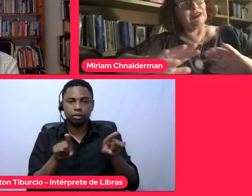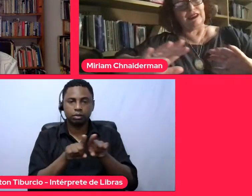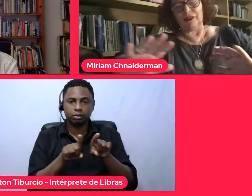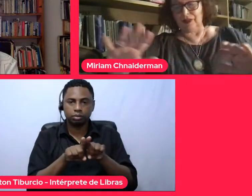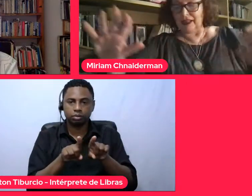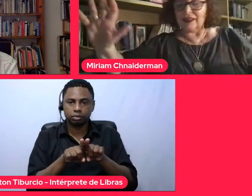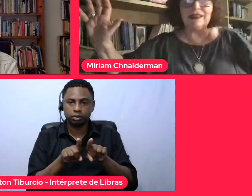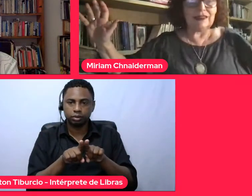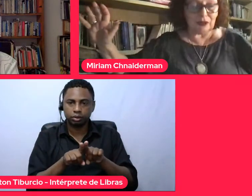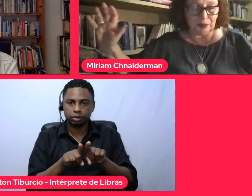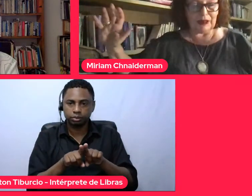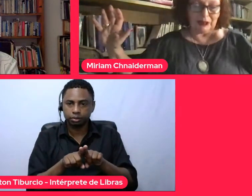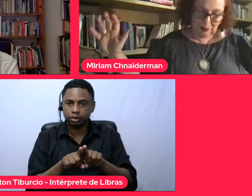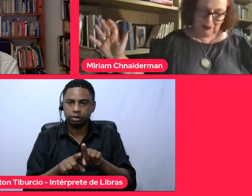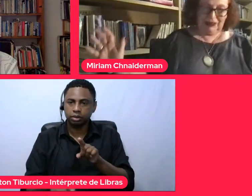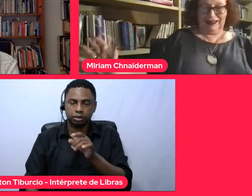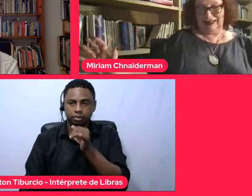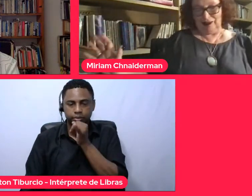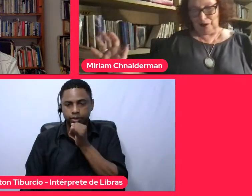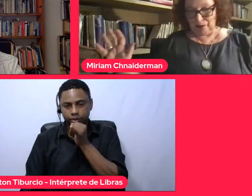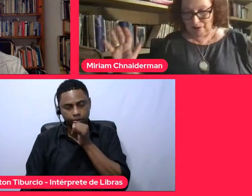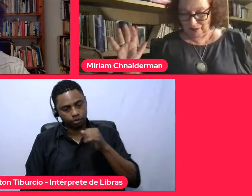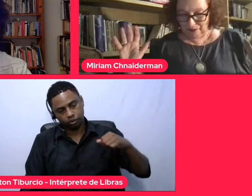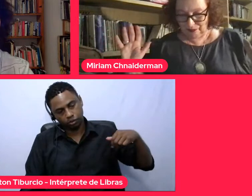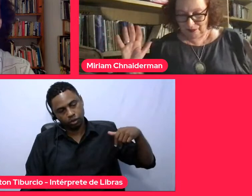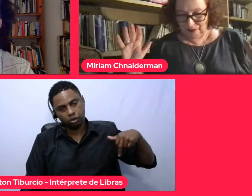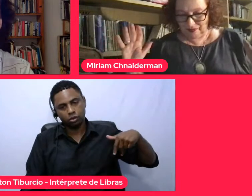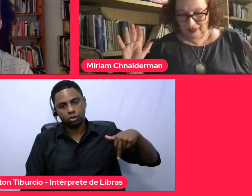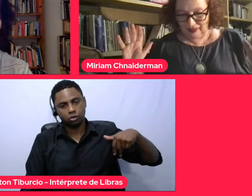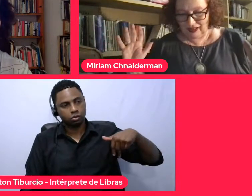quando a gente vai andando pela exposição.